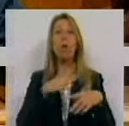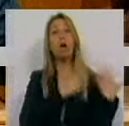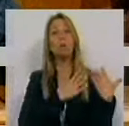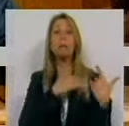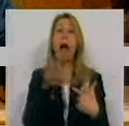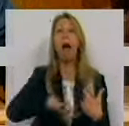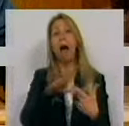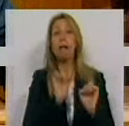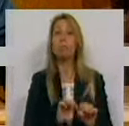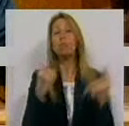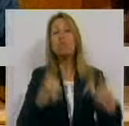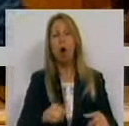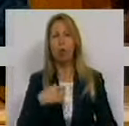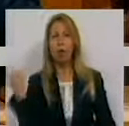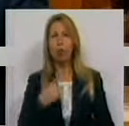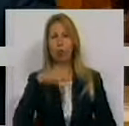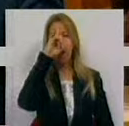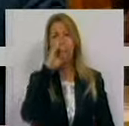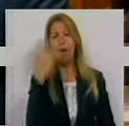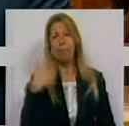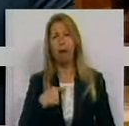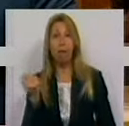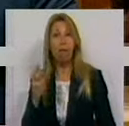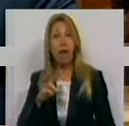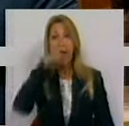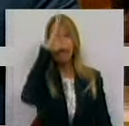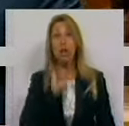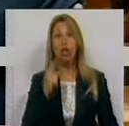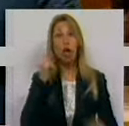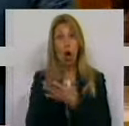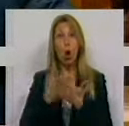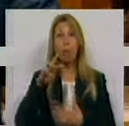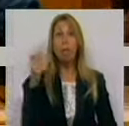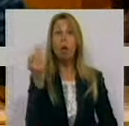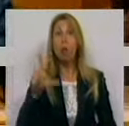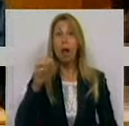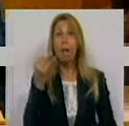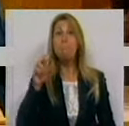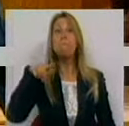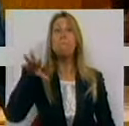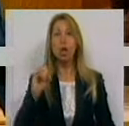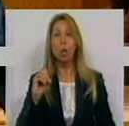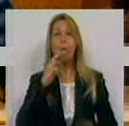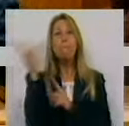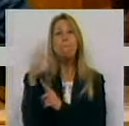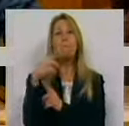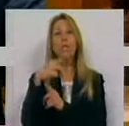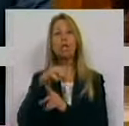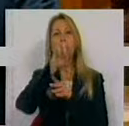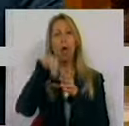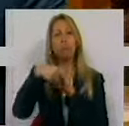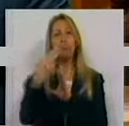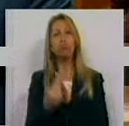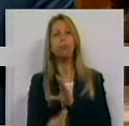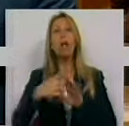ainda da célebre imagem do Ministro da Economia, Manuel Pinho, enfiado na piscina com um atleta olímpico,